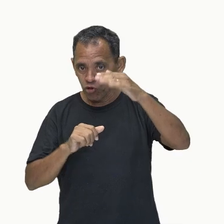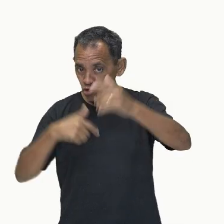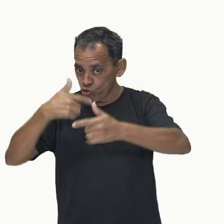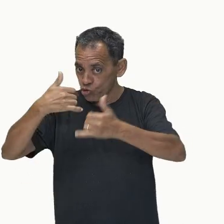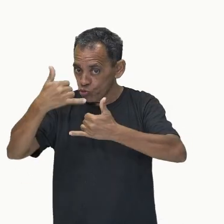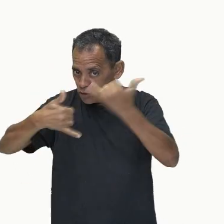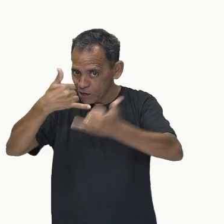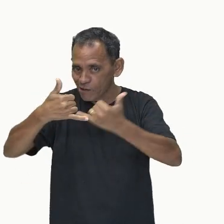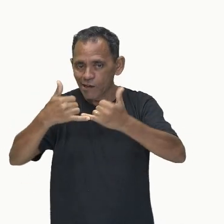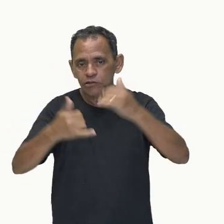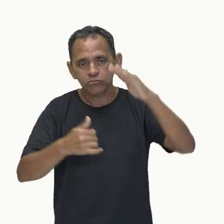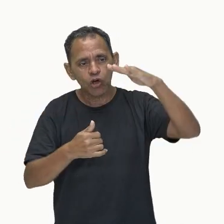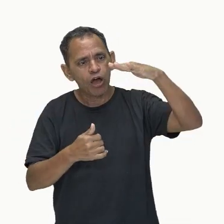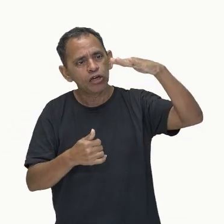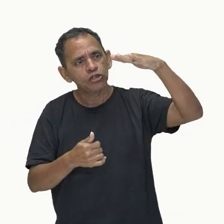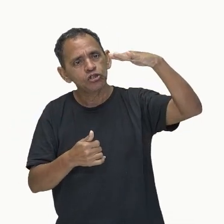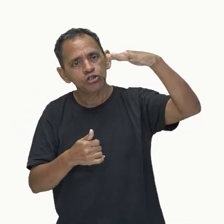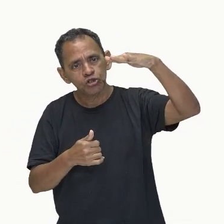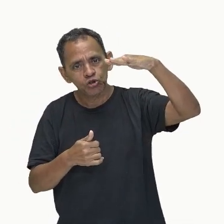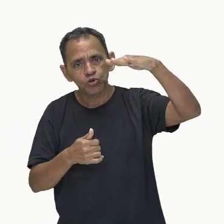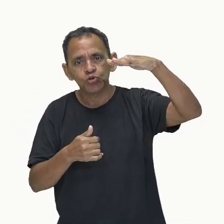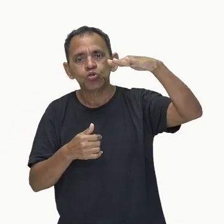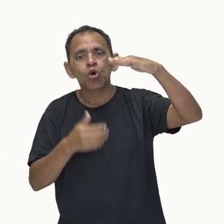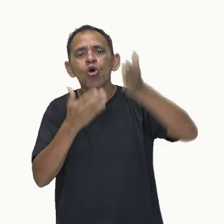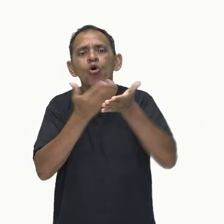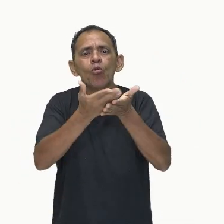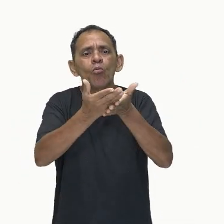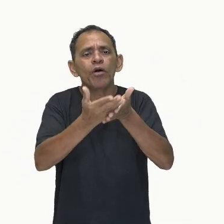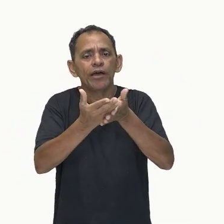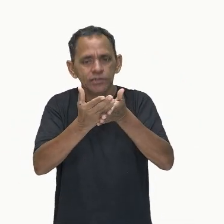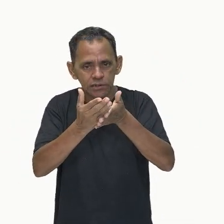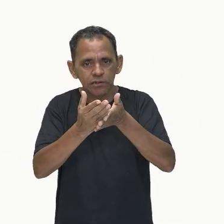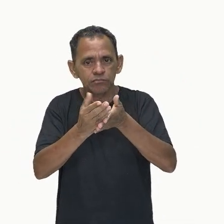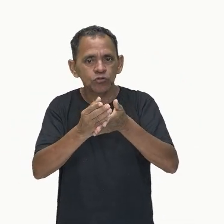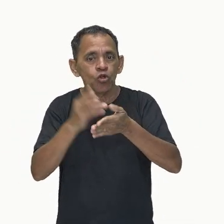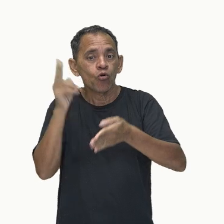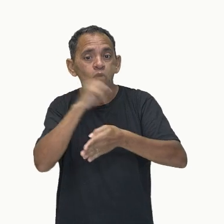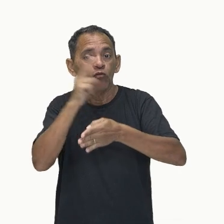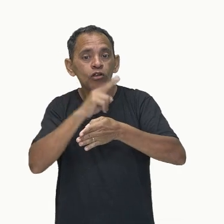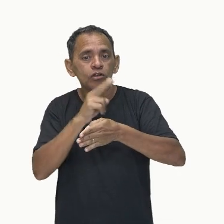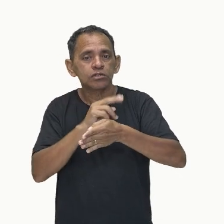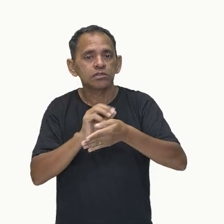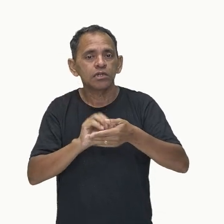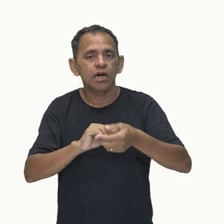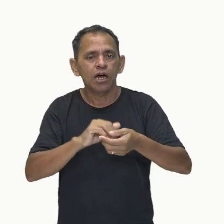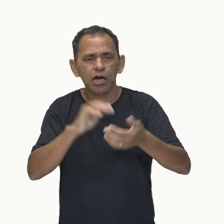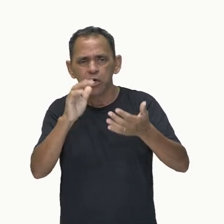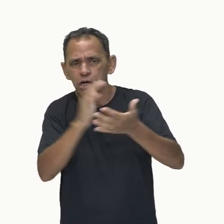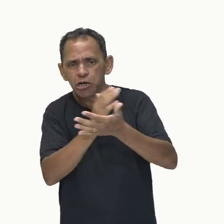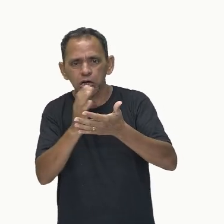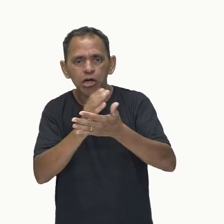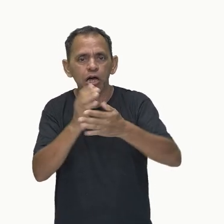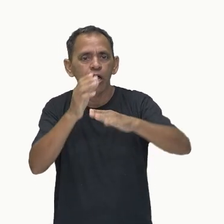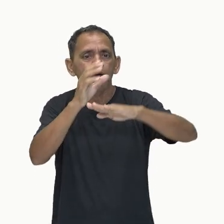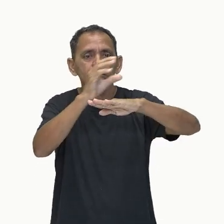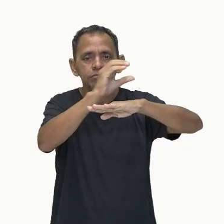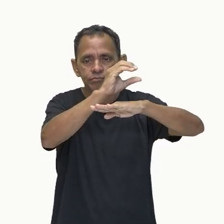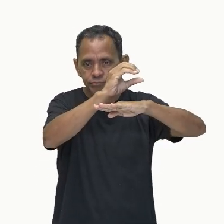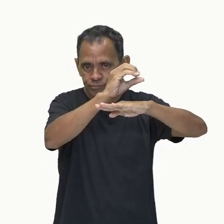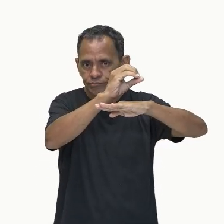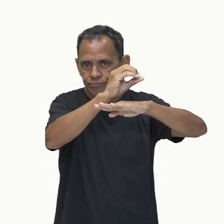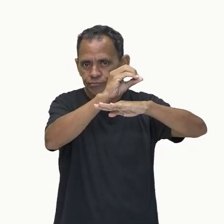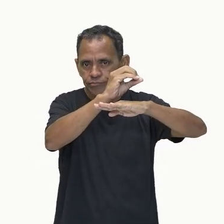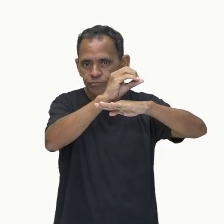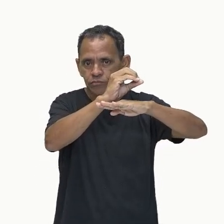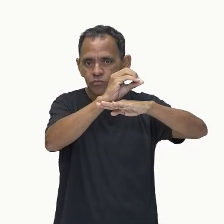ele sai com uma certa velocidade alta, né? Então, a velocidade dele está lá em cima. Aí, quando ele chega lá no ponto mais alto, a velocidade dele já é